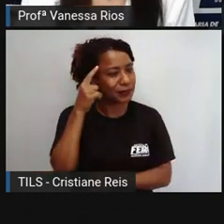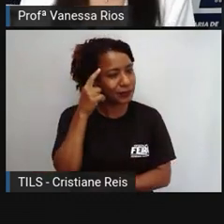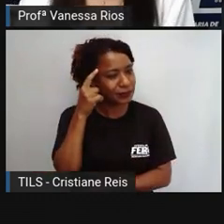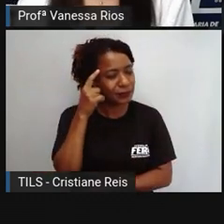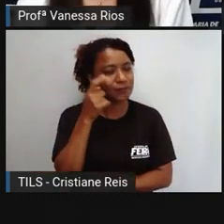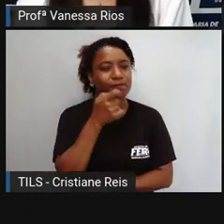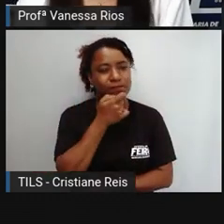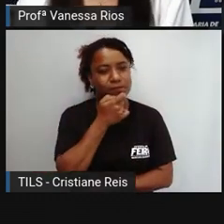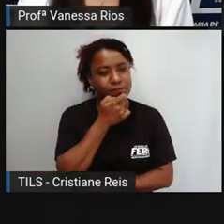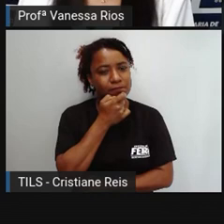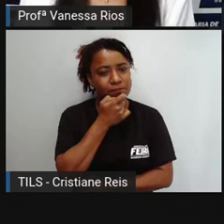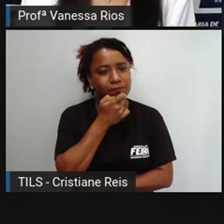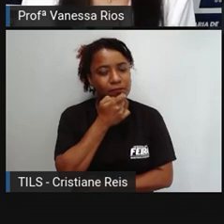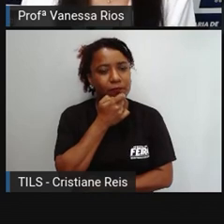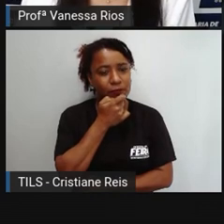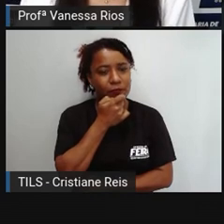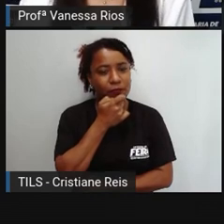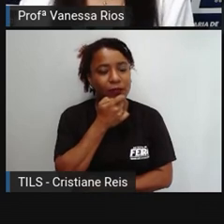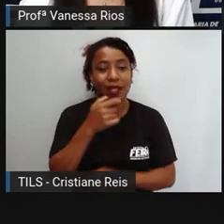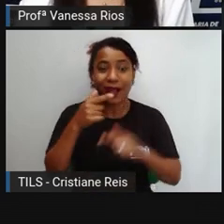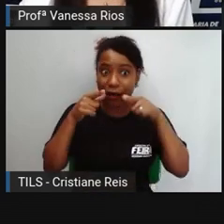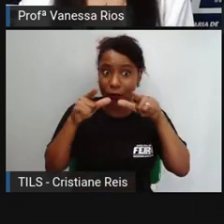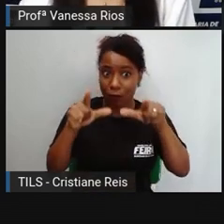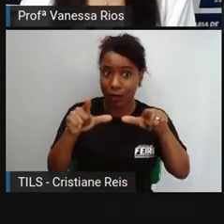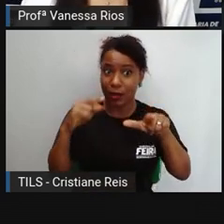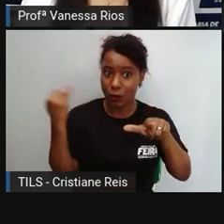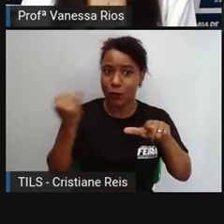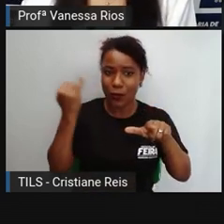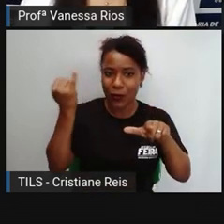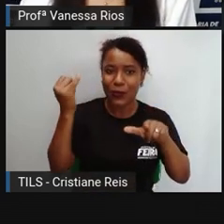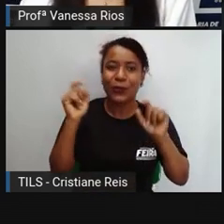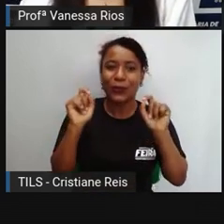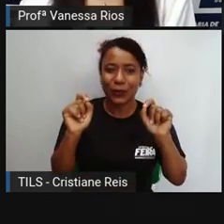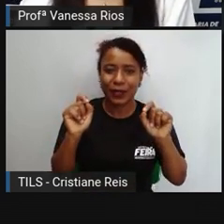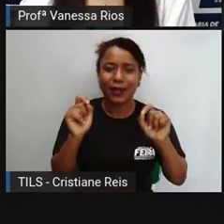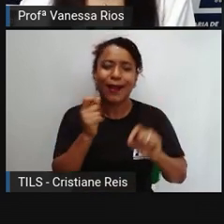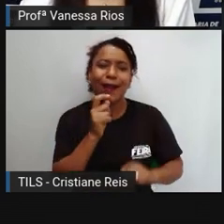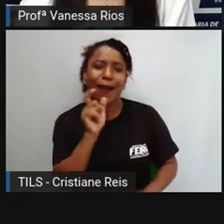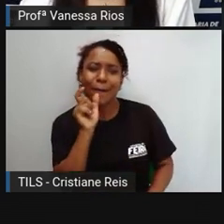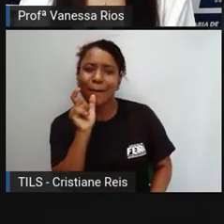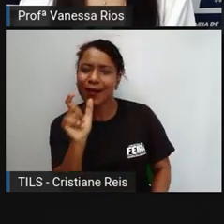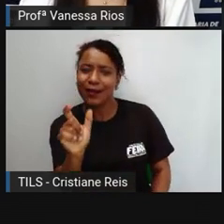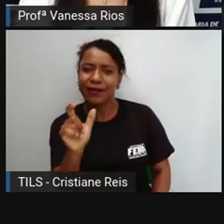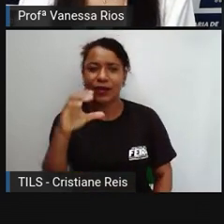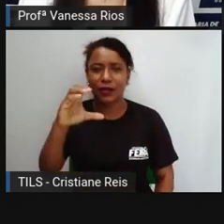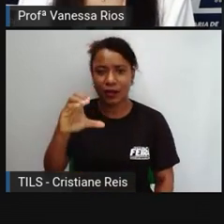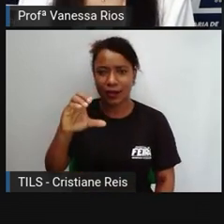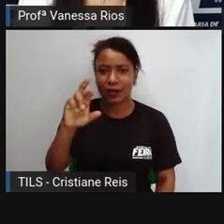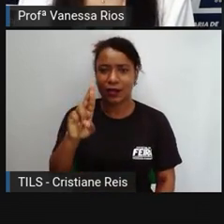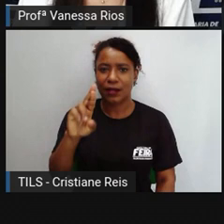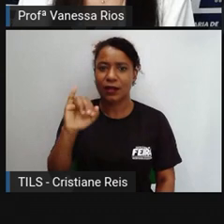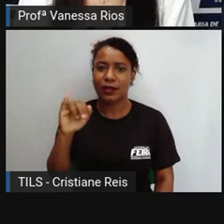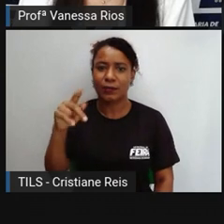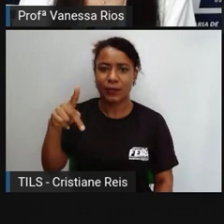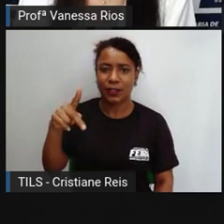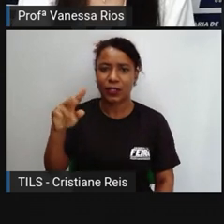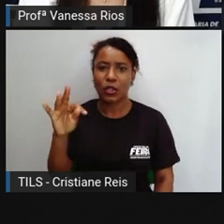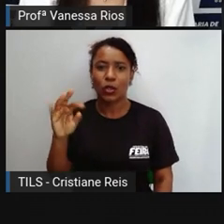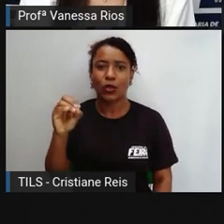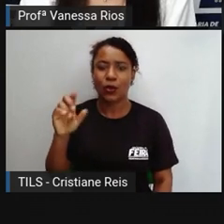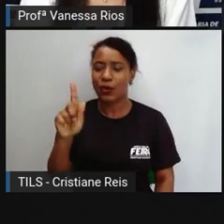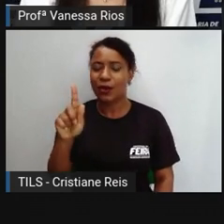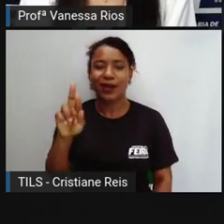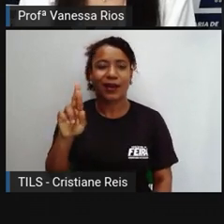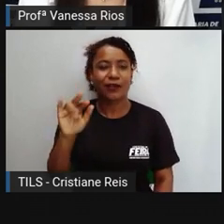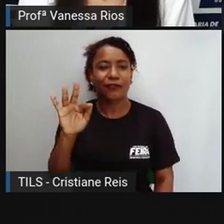entende a importância desse tipo de linguagem. Você conhece a palavra criptografia? Sabe o que